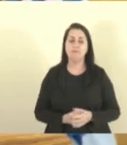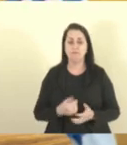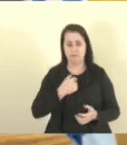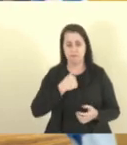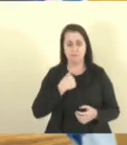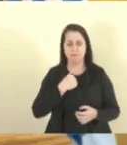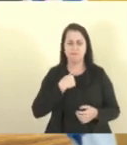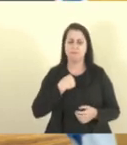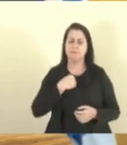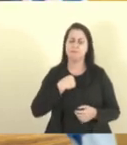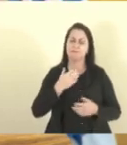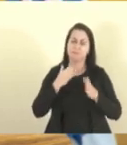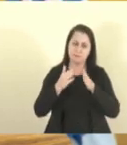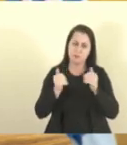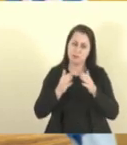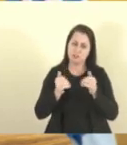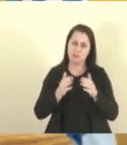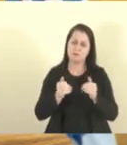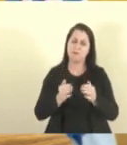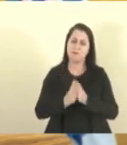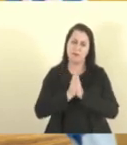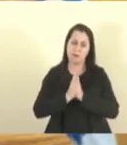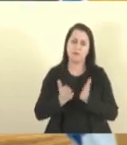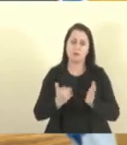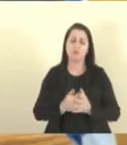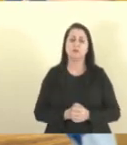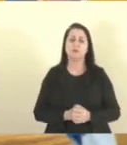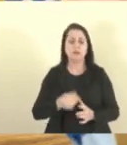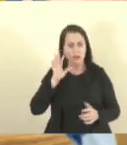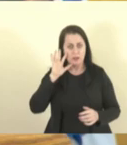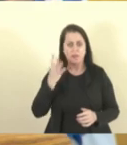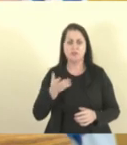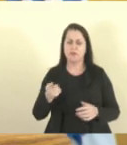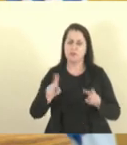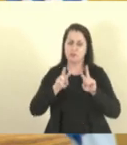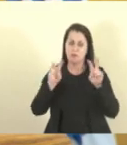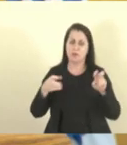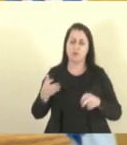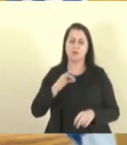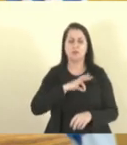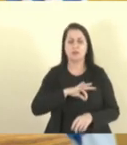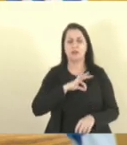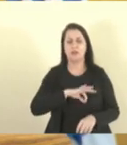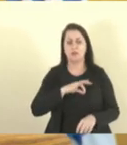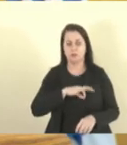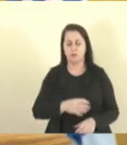o nosso apelo e o nosso pedido, vamos resolver essa questão salarial,